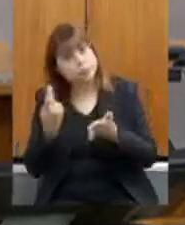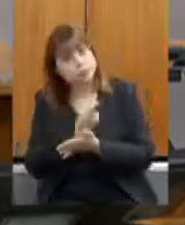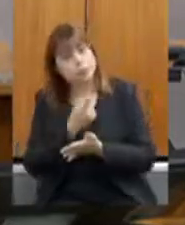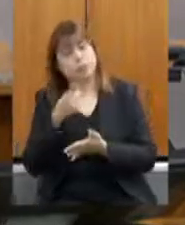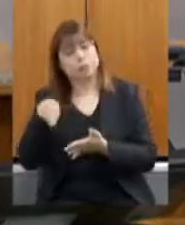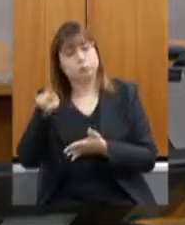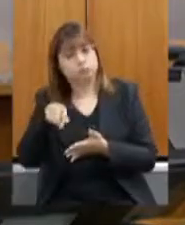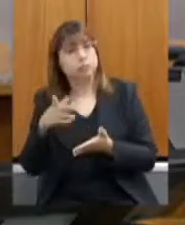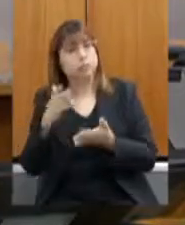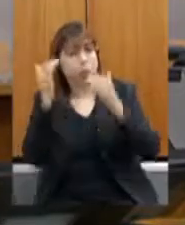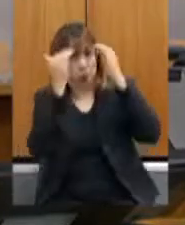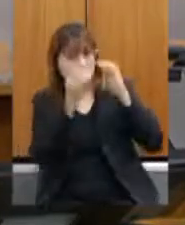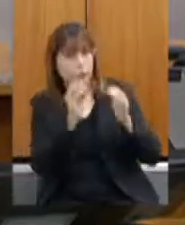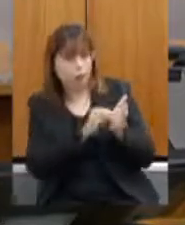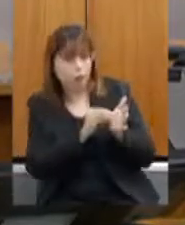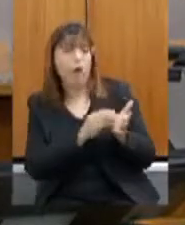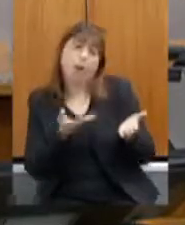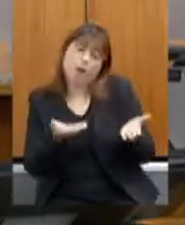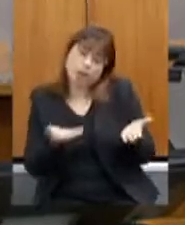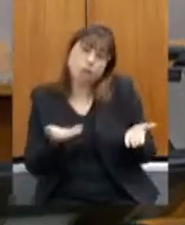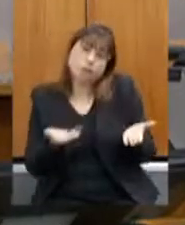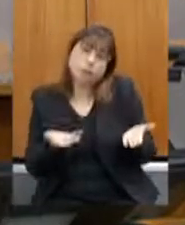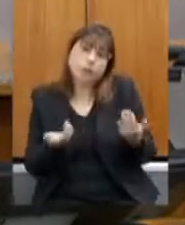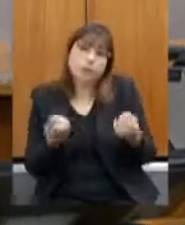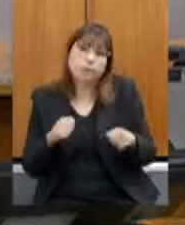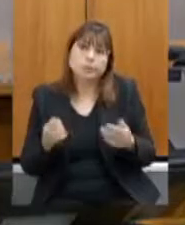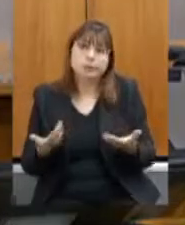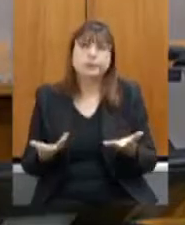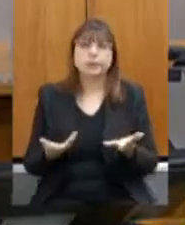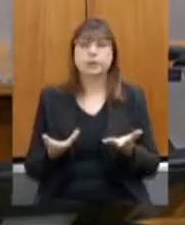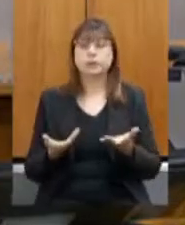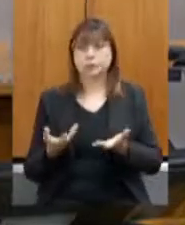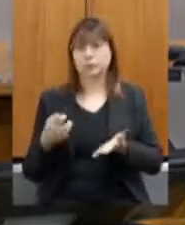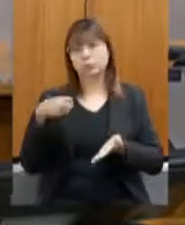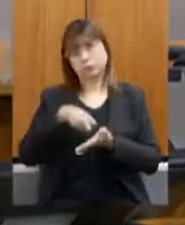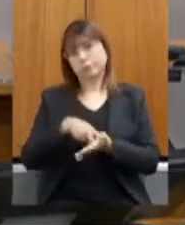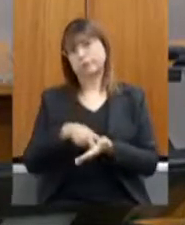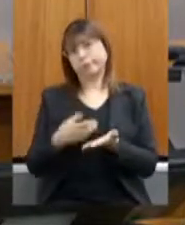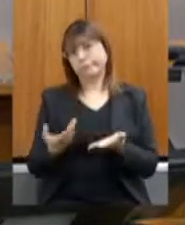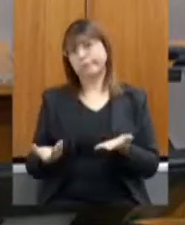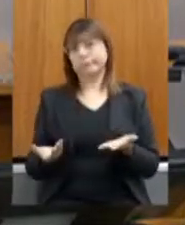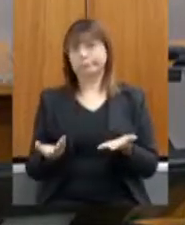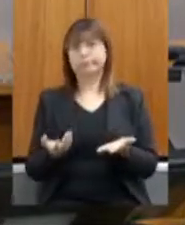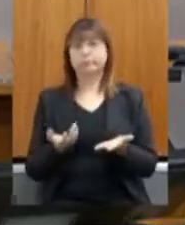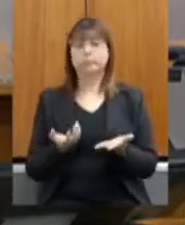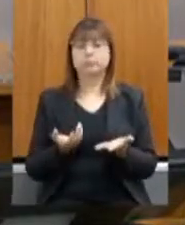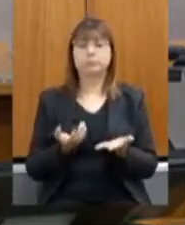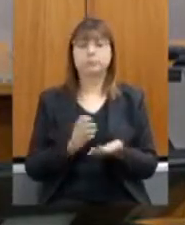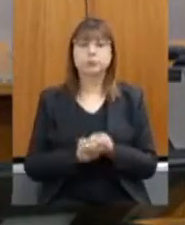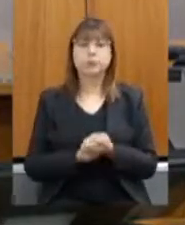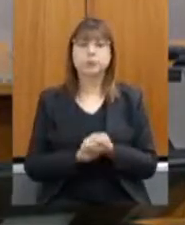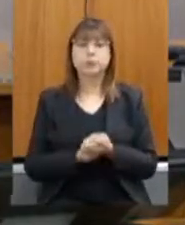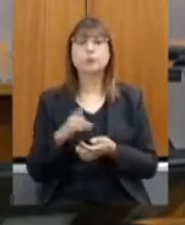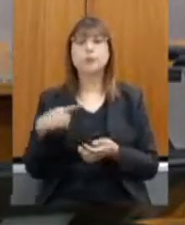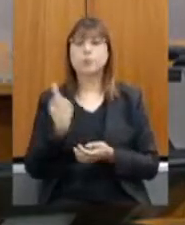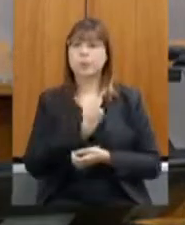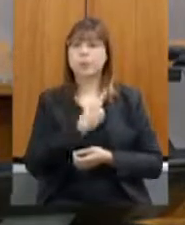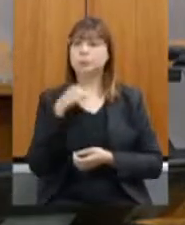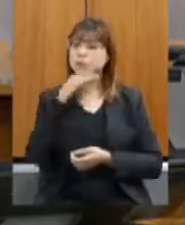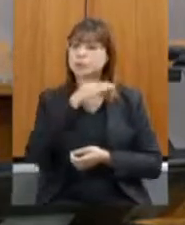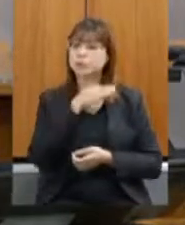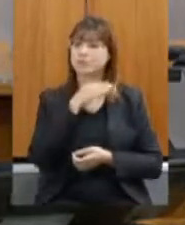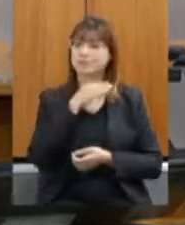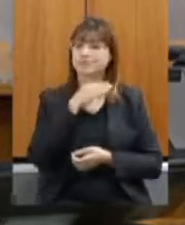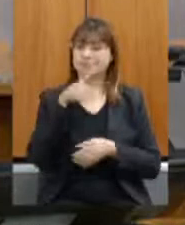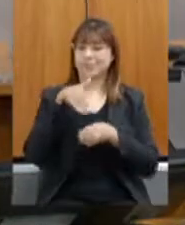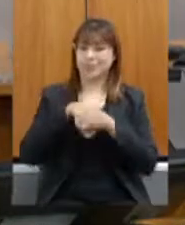fazer esse trabalho, aí sim, de realmente punir quem não tem cumprido. E a gente tem visto, nessas últimas